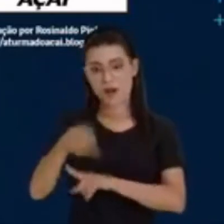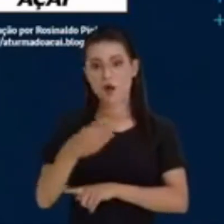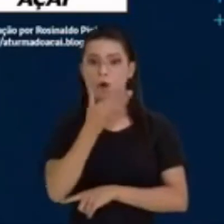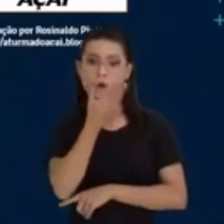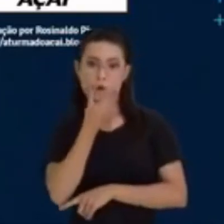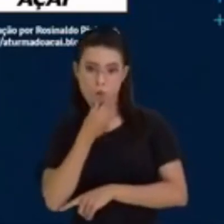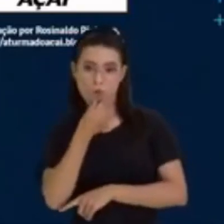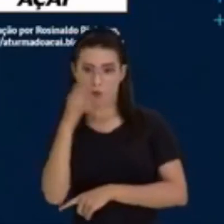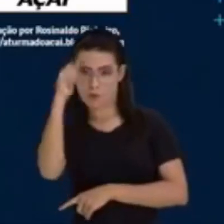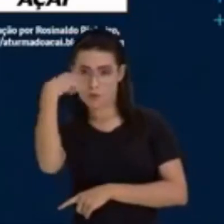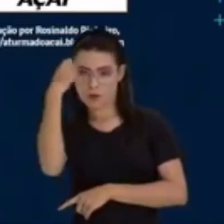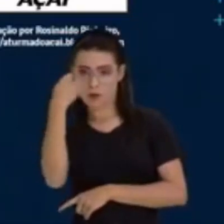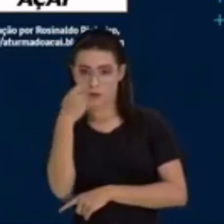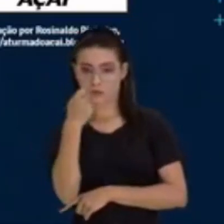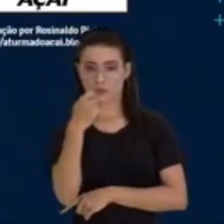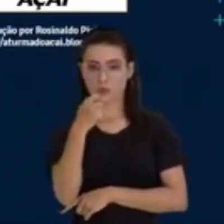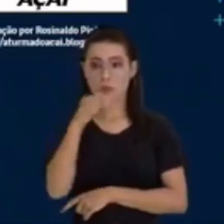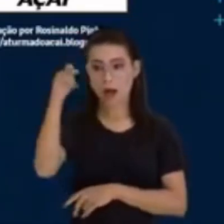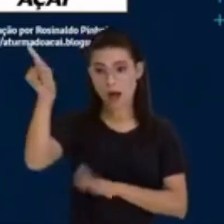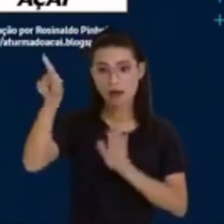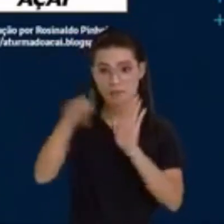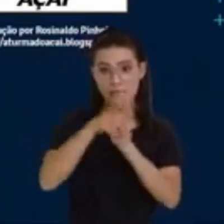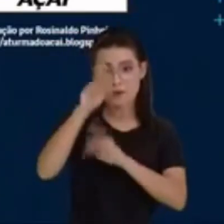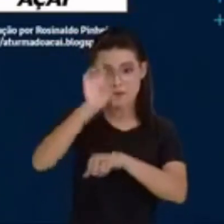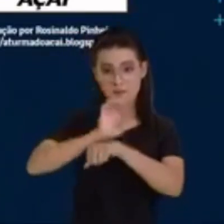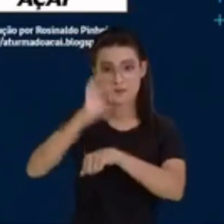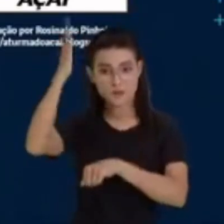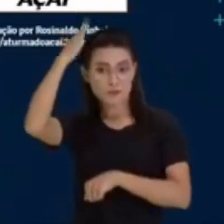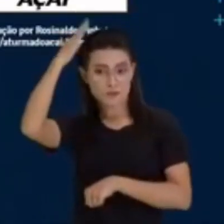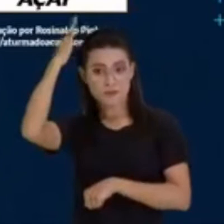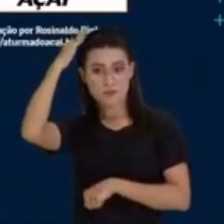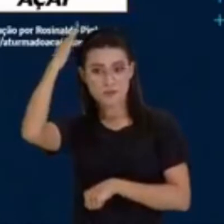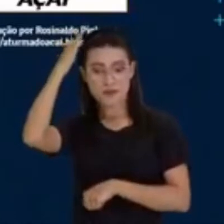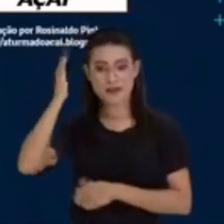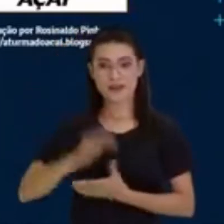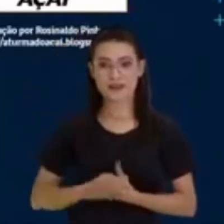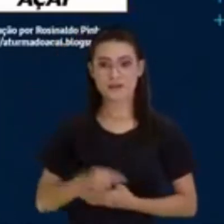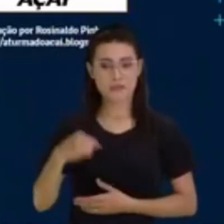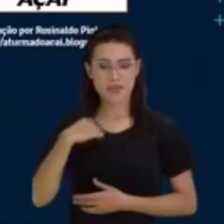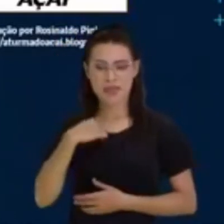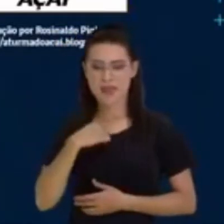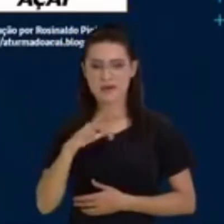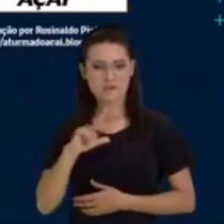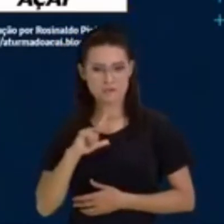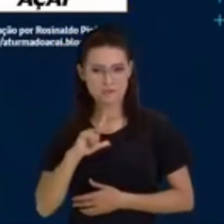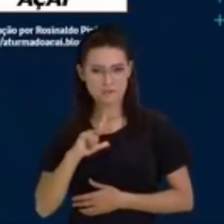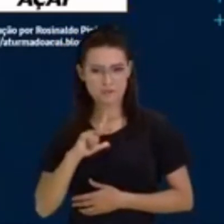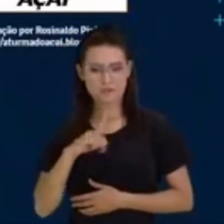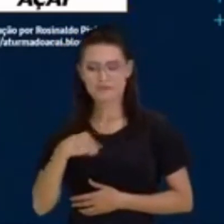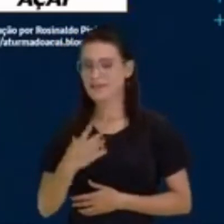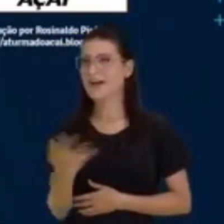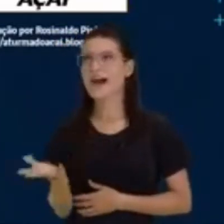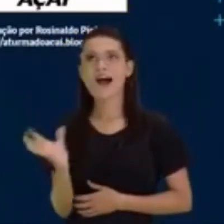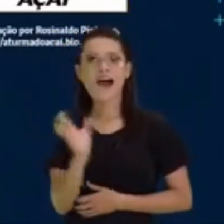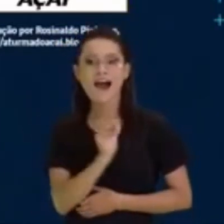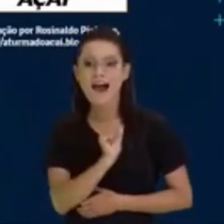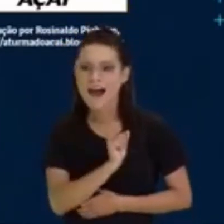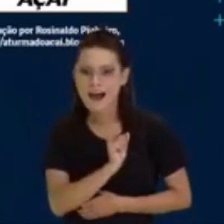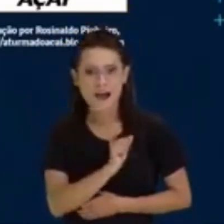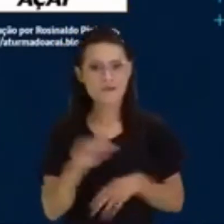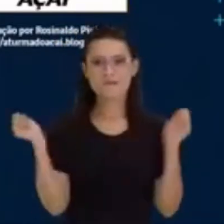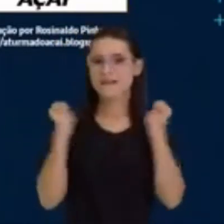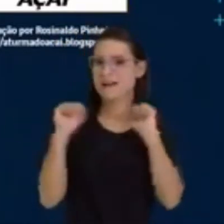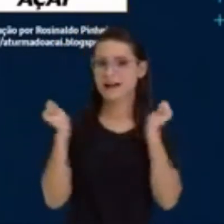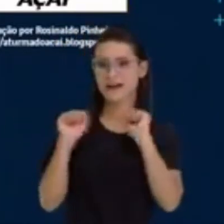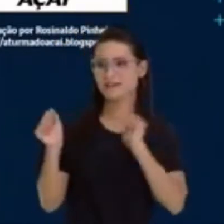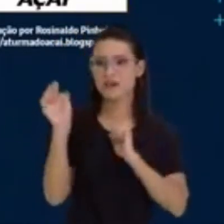paraense e eu particularmente sou apaixonada pelas tirinhas da Turma do Açaí. Por que eu gosto